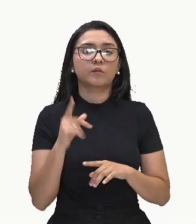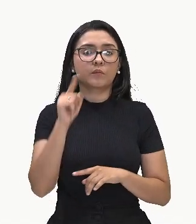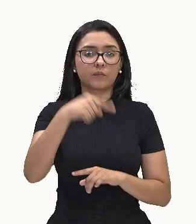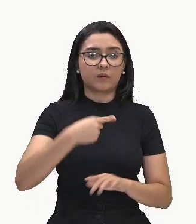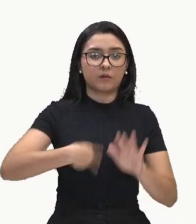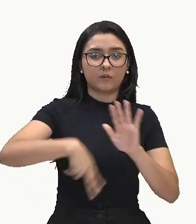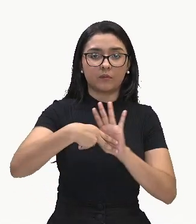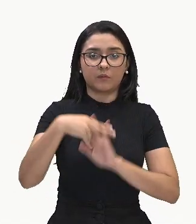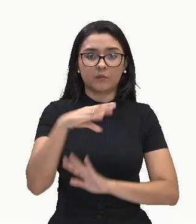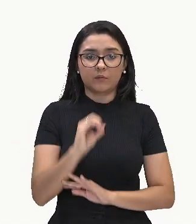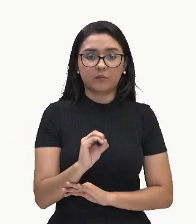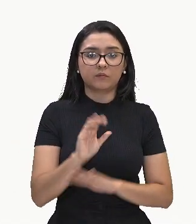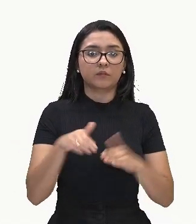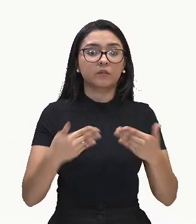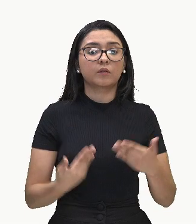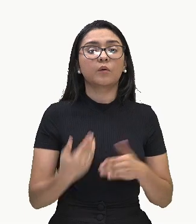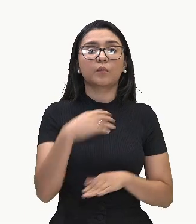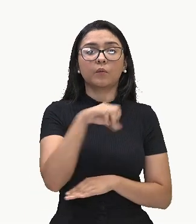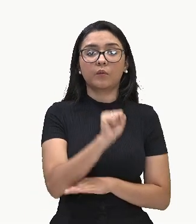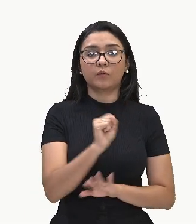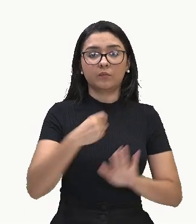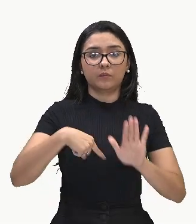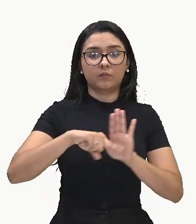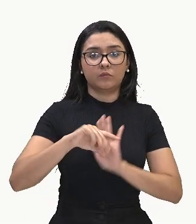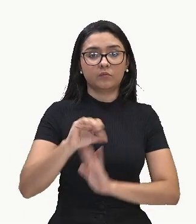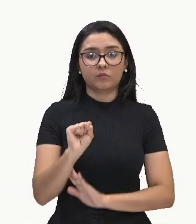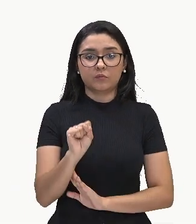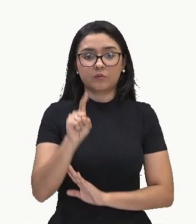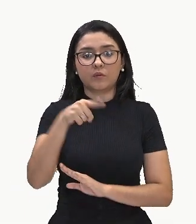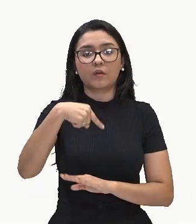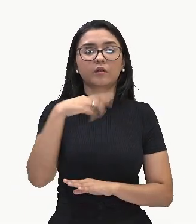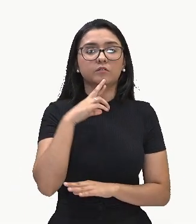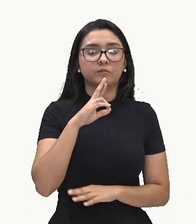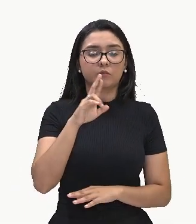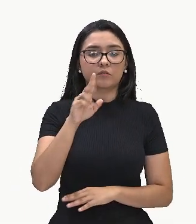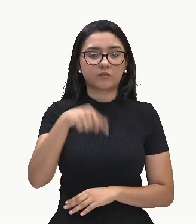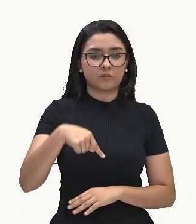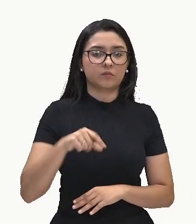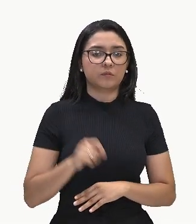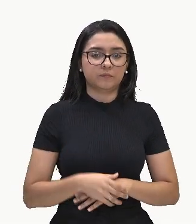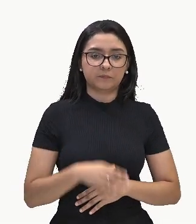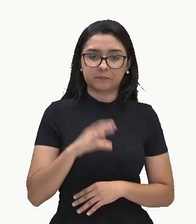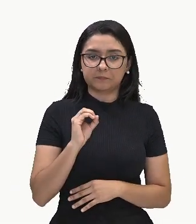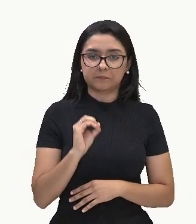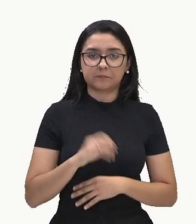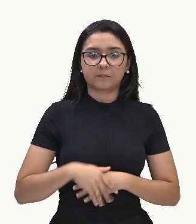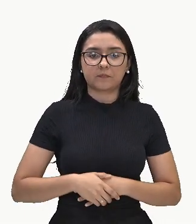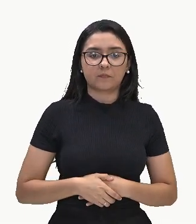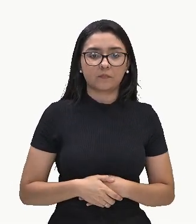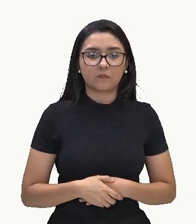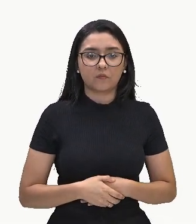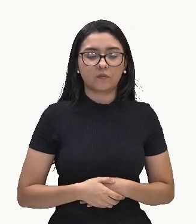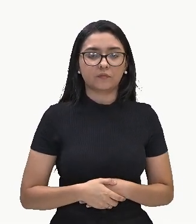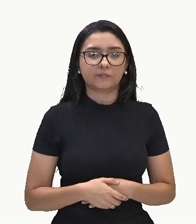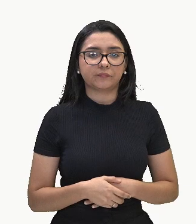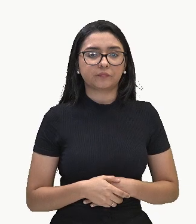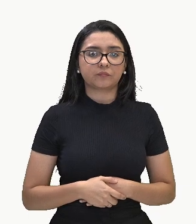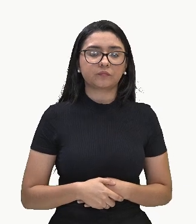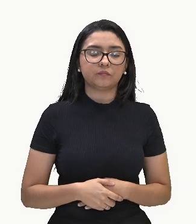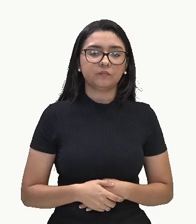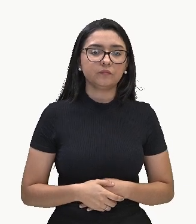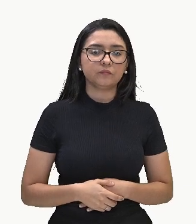Então 8 menos 8, eu tenho 0. Então,